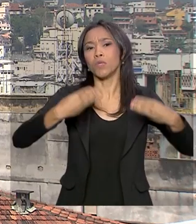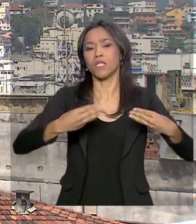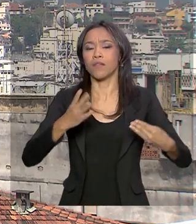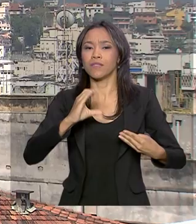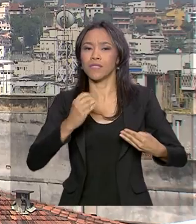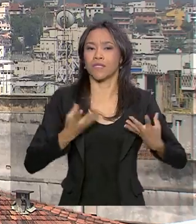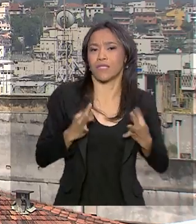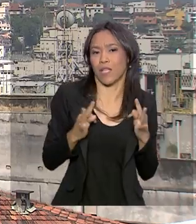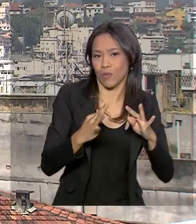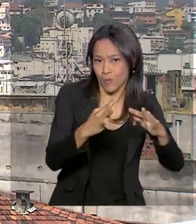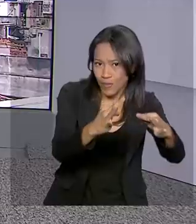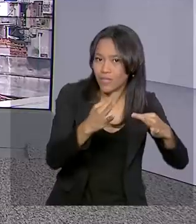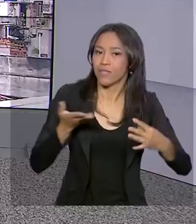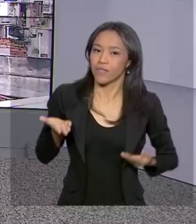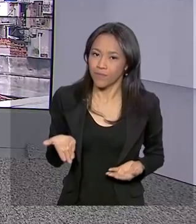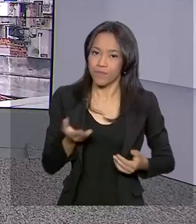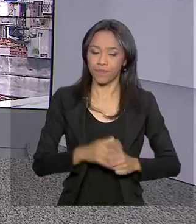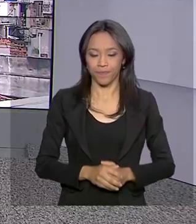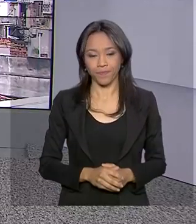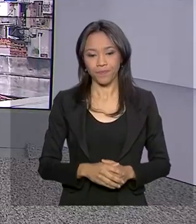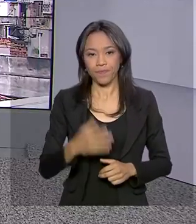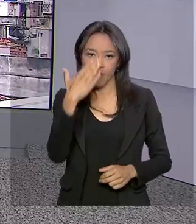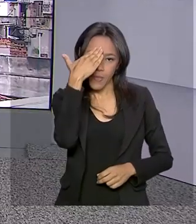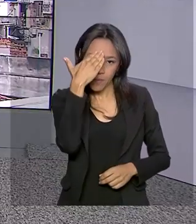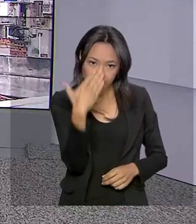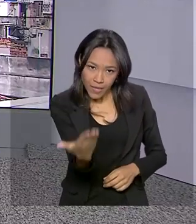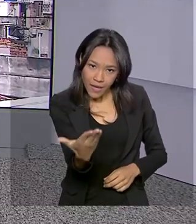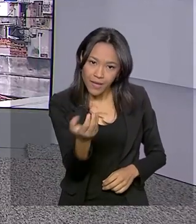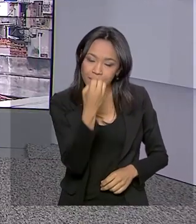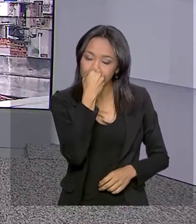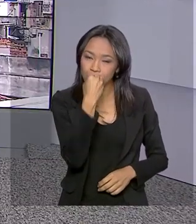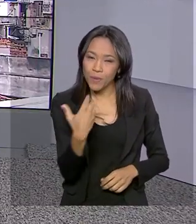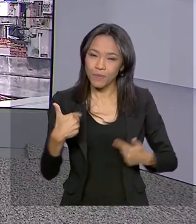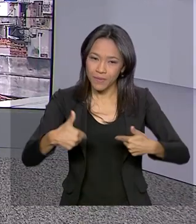e Comunicações. Mara. Obrigada, Marcelo. Bom trabalho para você.